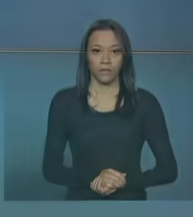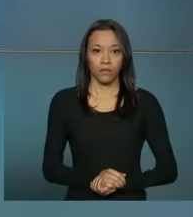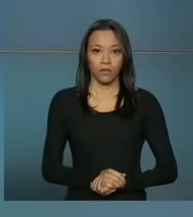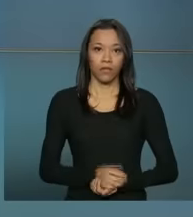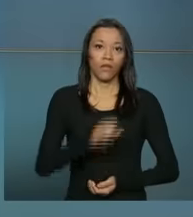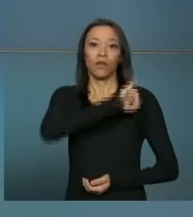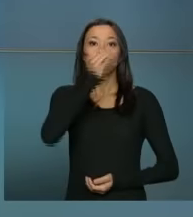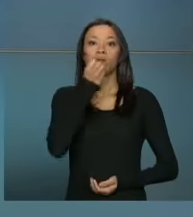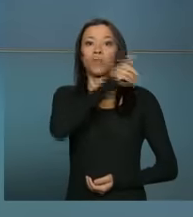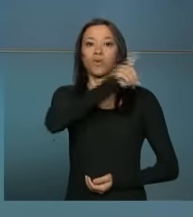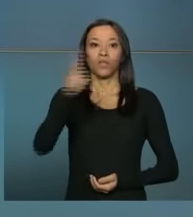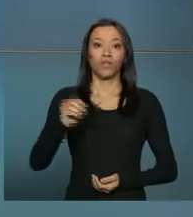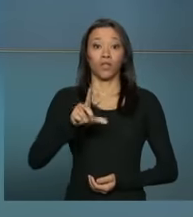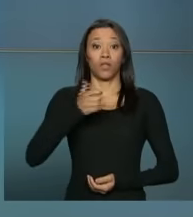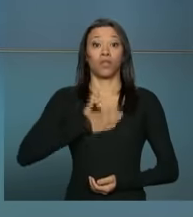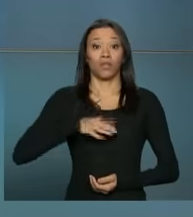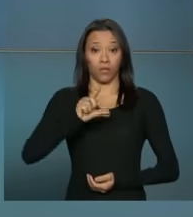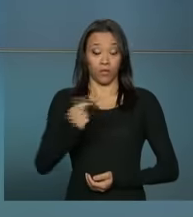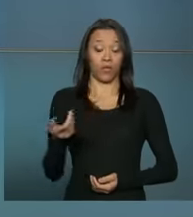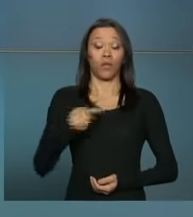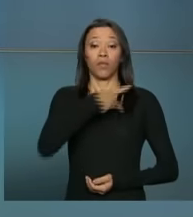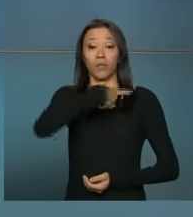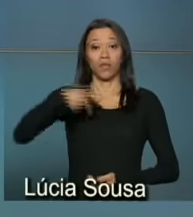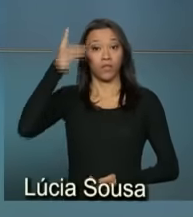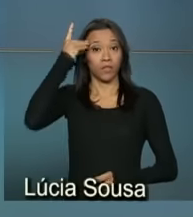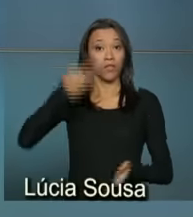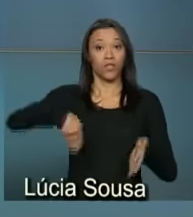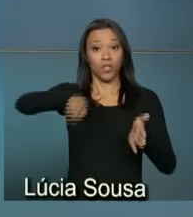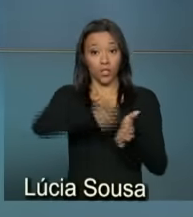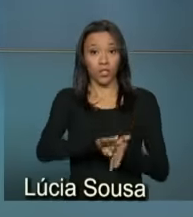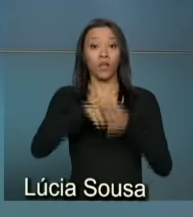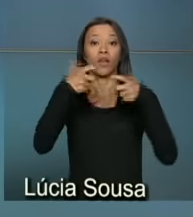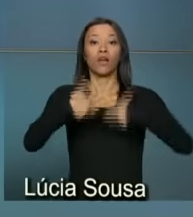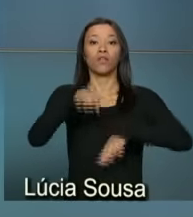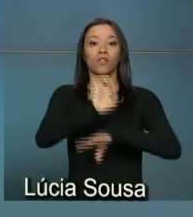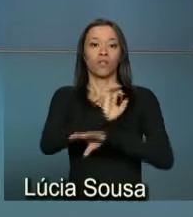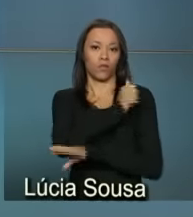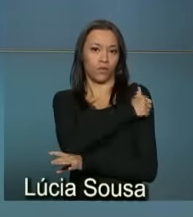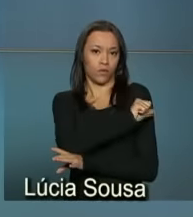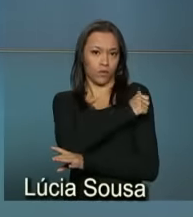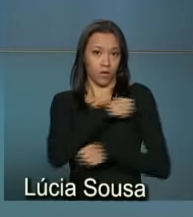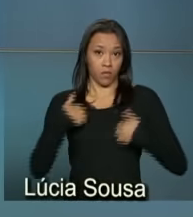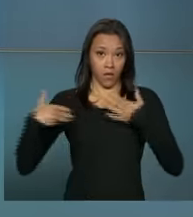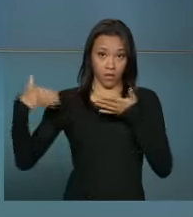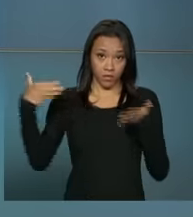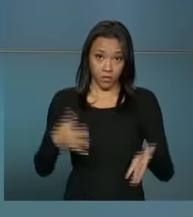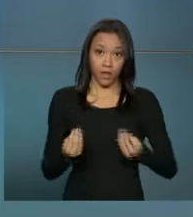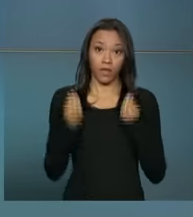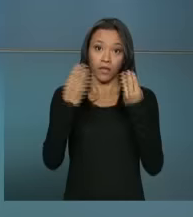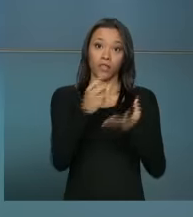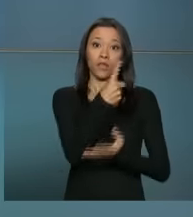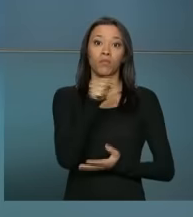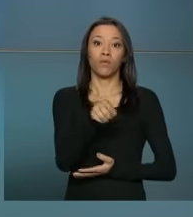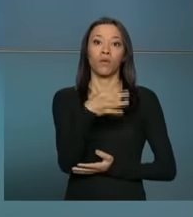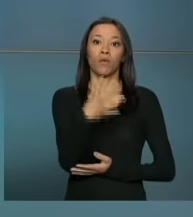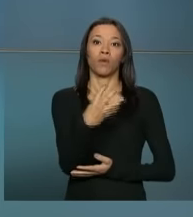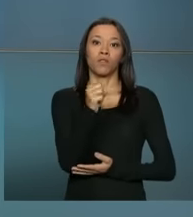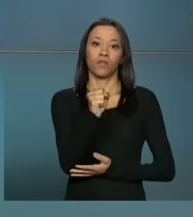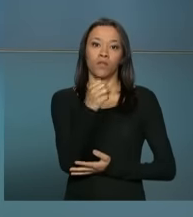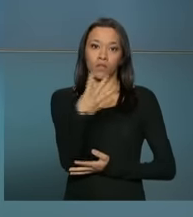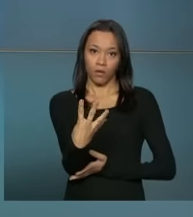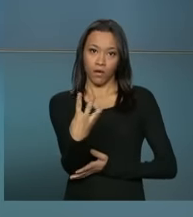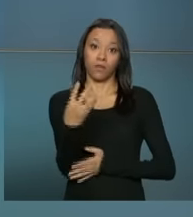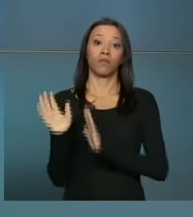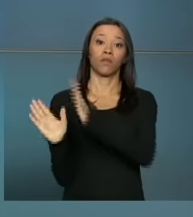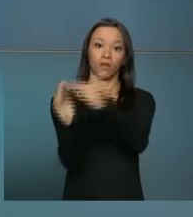Olá, bom dia. Logo mais, a presidenta Dilma Rousseff chega ao Rio de Janeiro para participar da entrega de 1.484